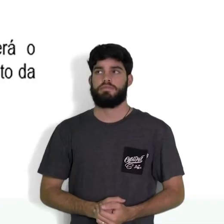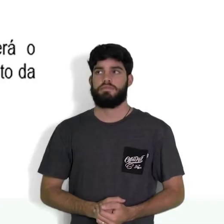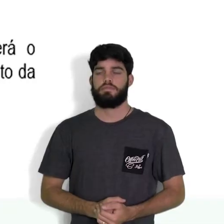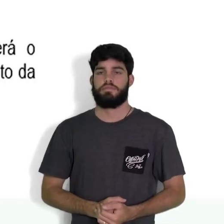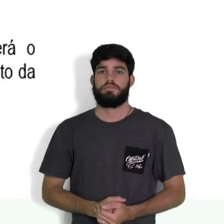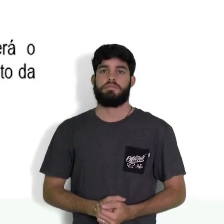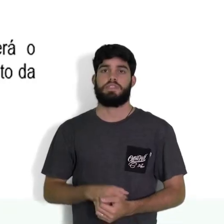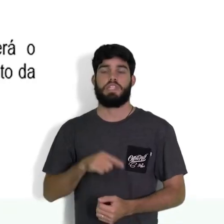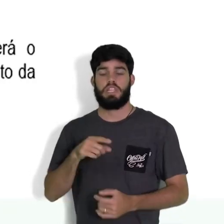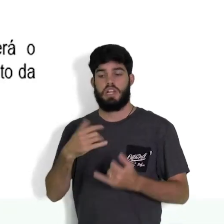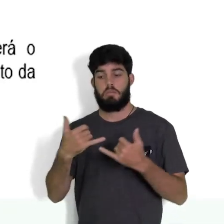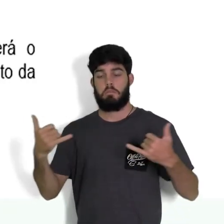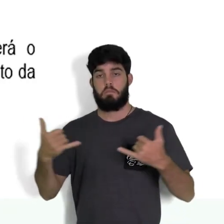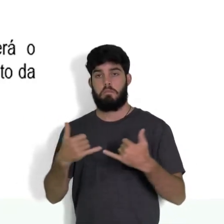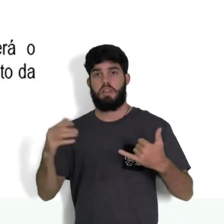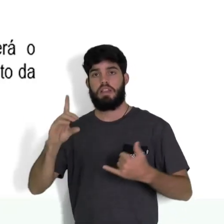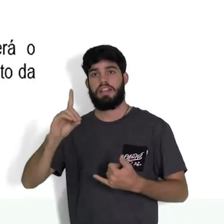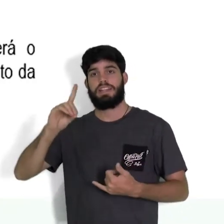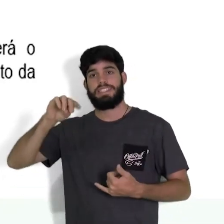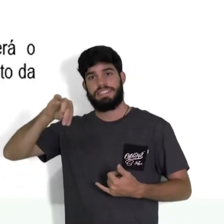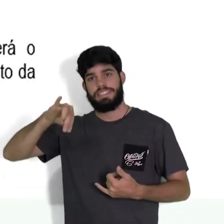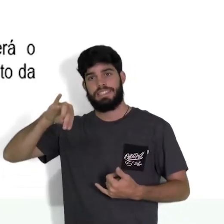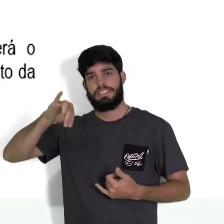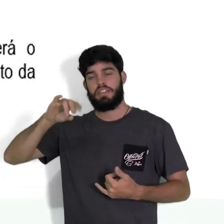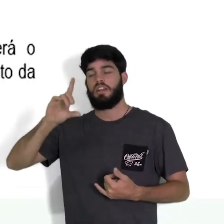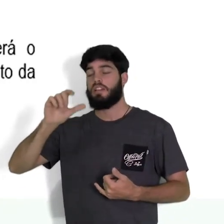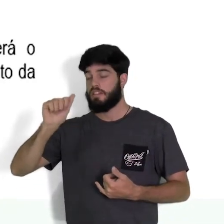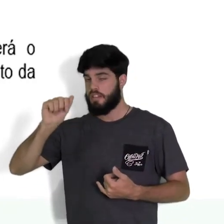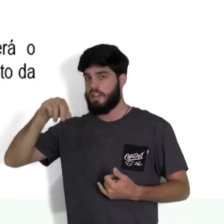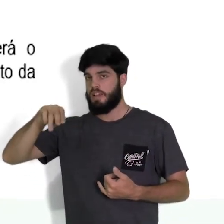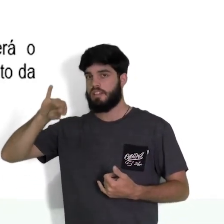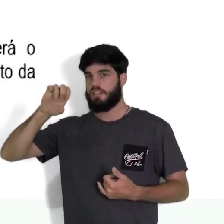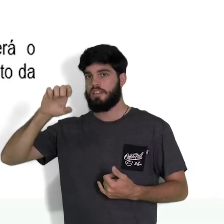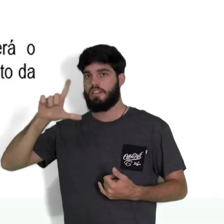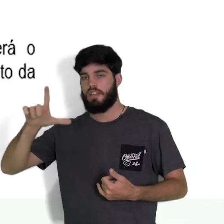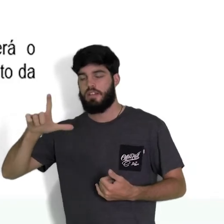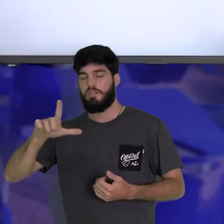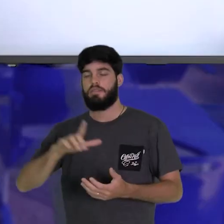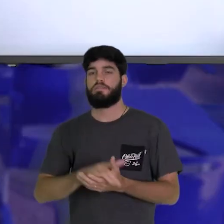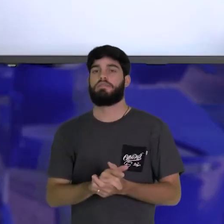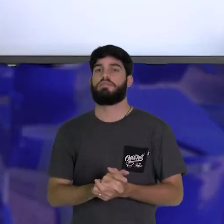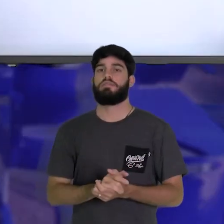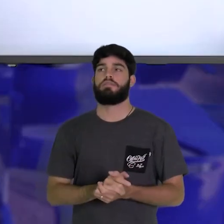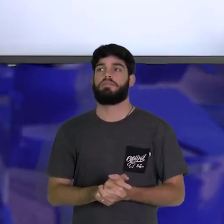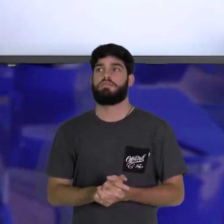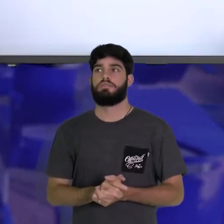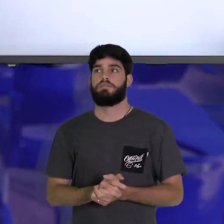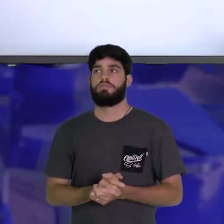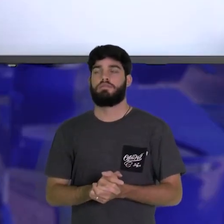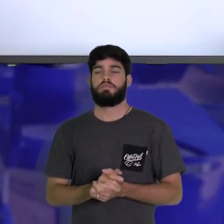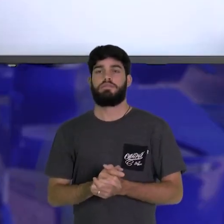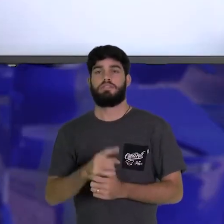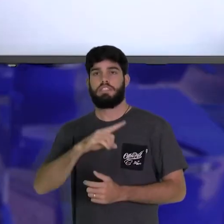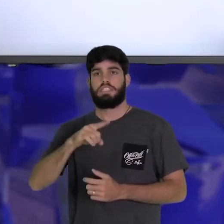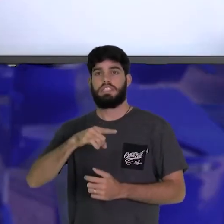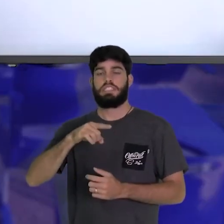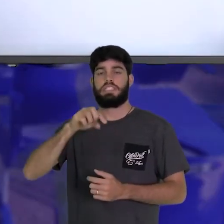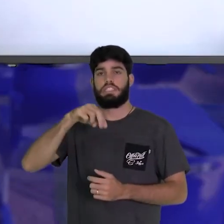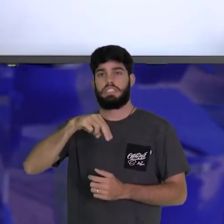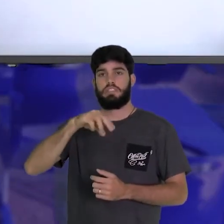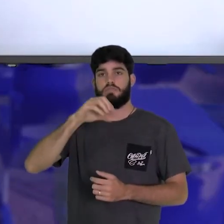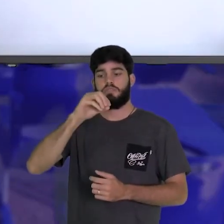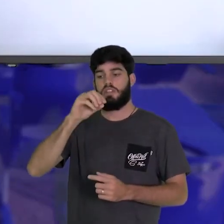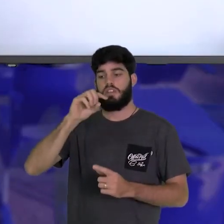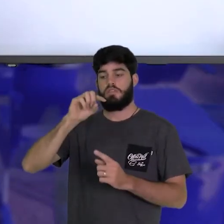o zinco zero, passando para zinco mais dois, aqui, o zinco zero, passando para zinco mais